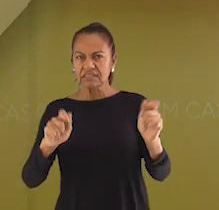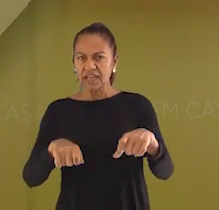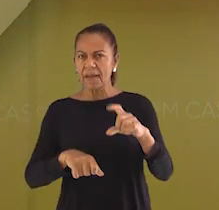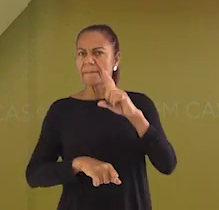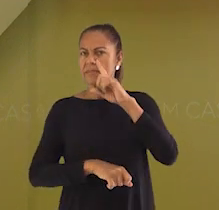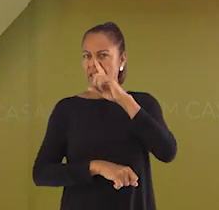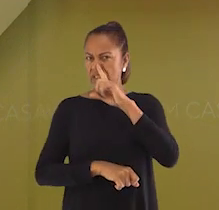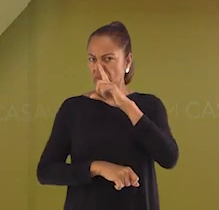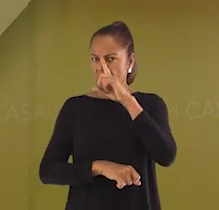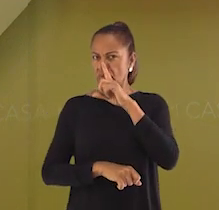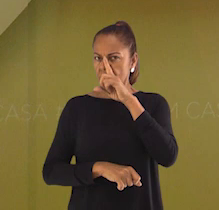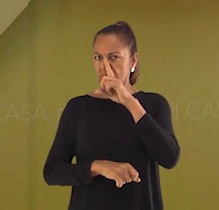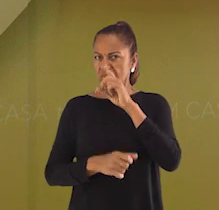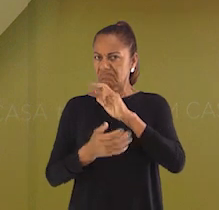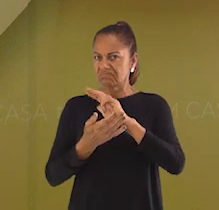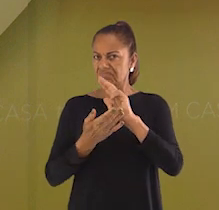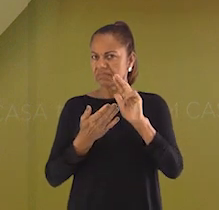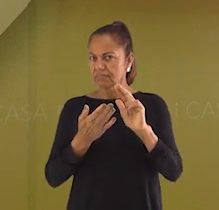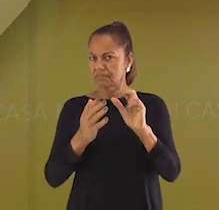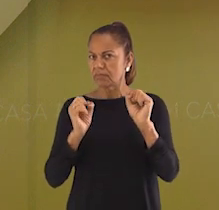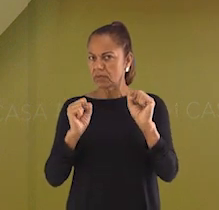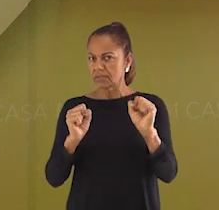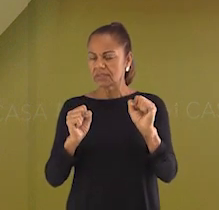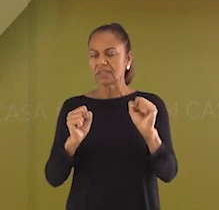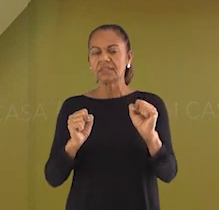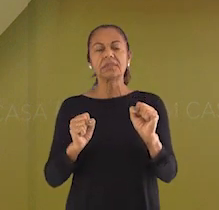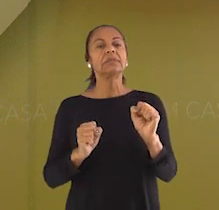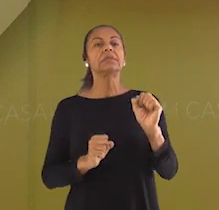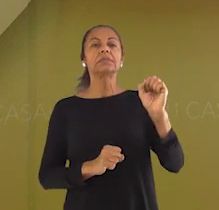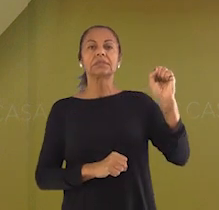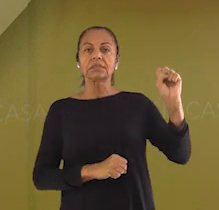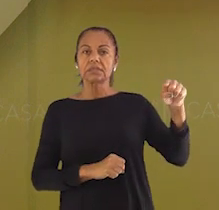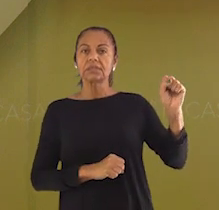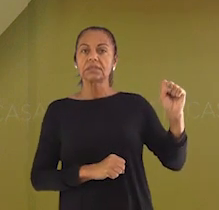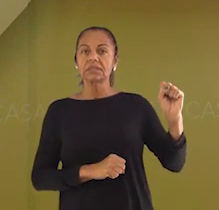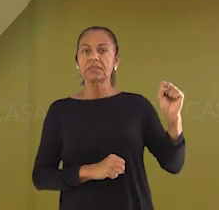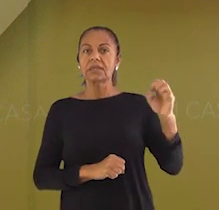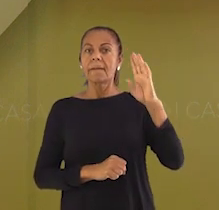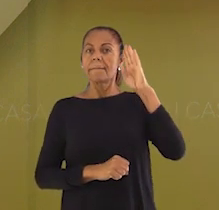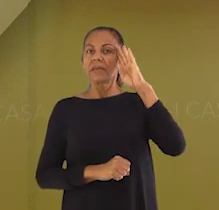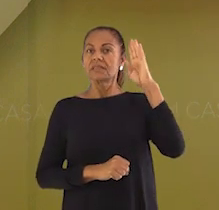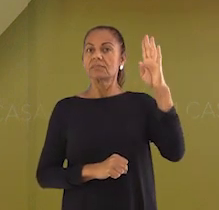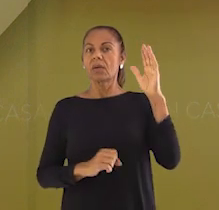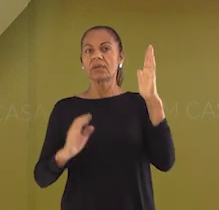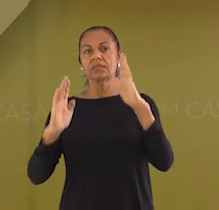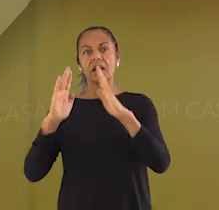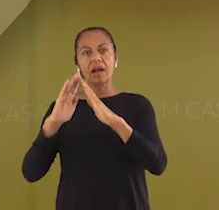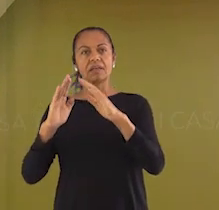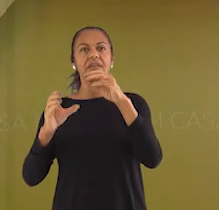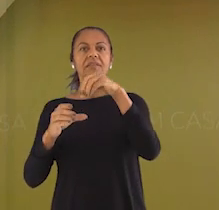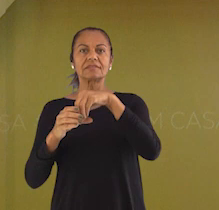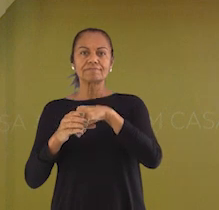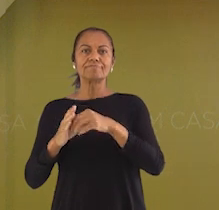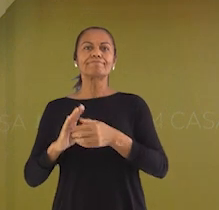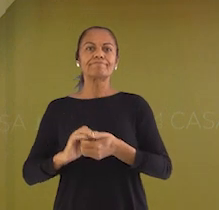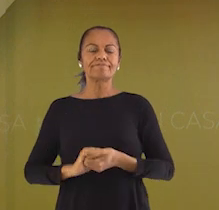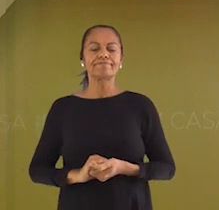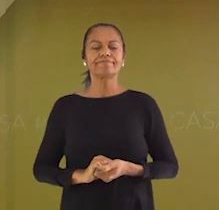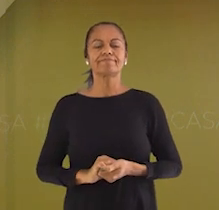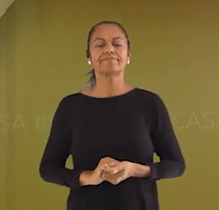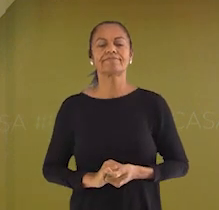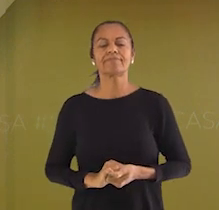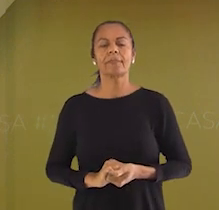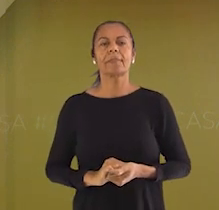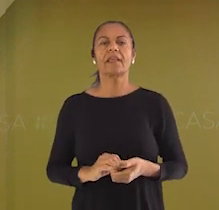elétrica pode trazer perigos, principalmente dentro das nossas casas. Estudante,